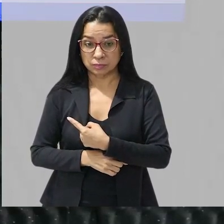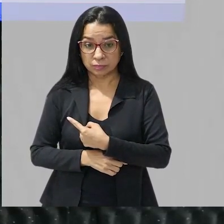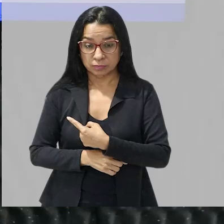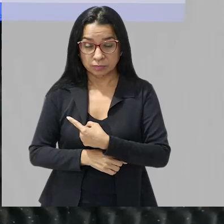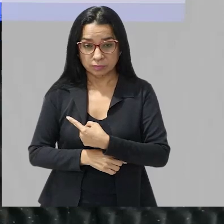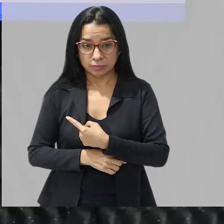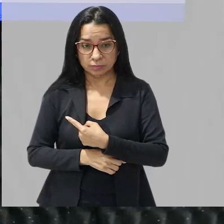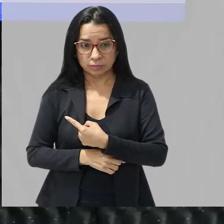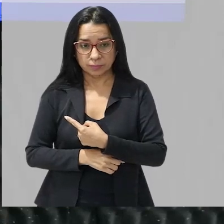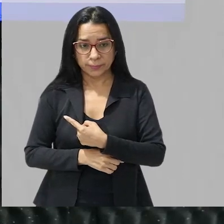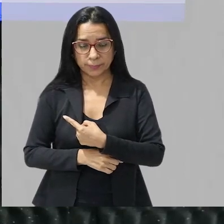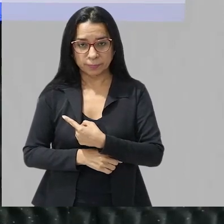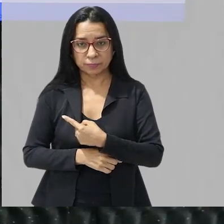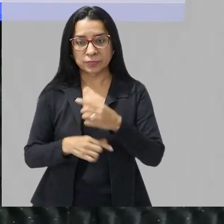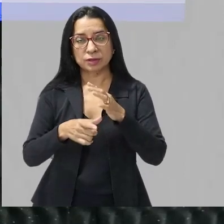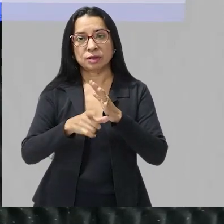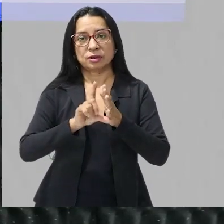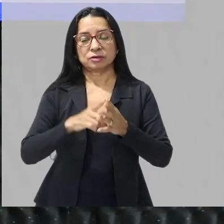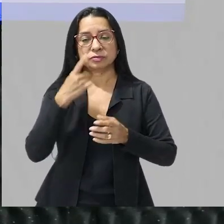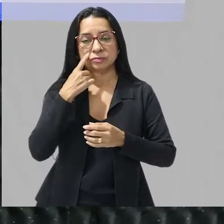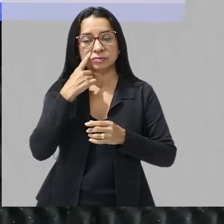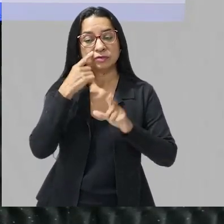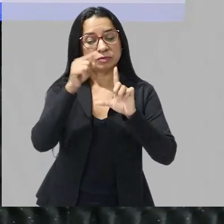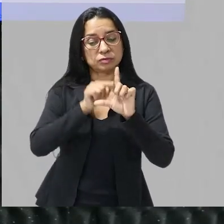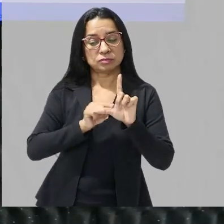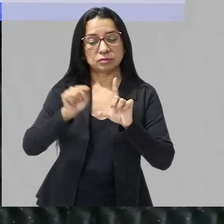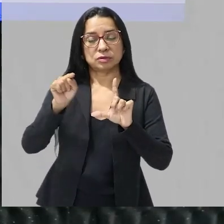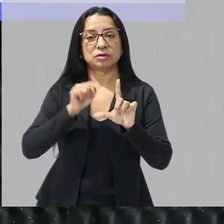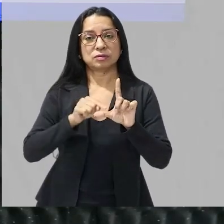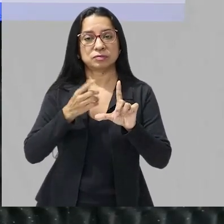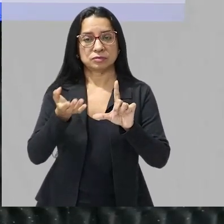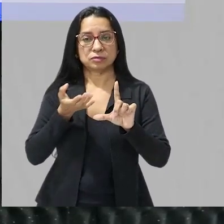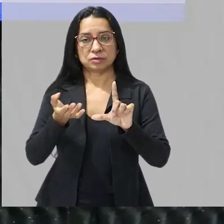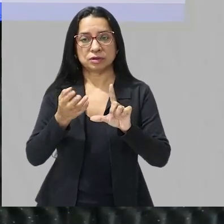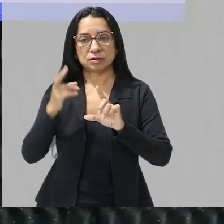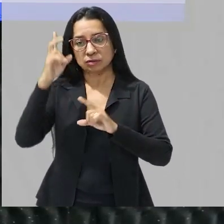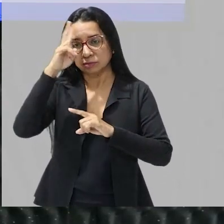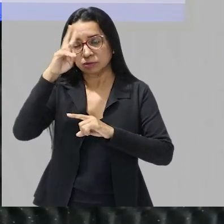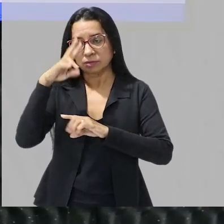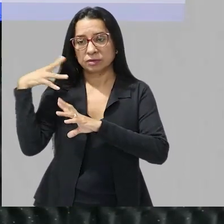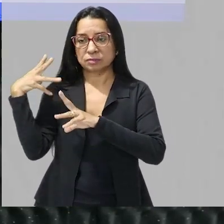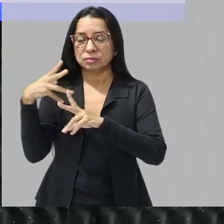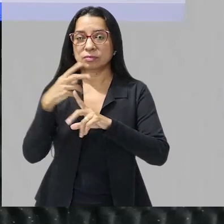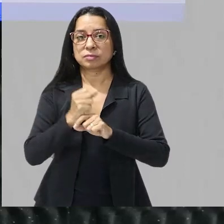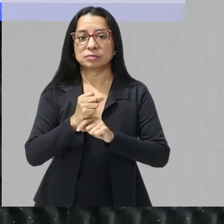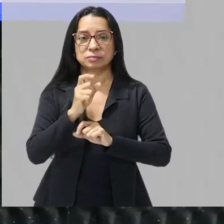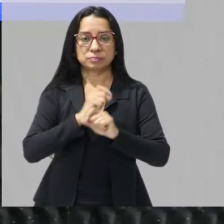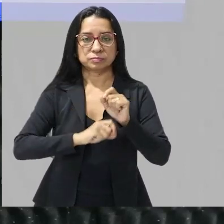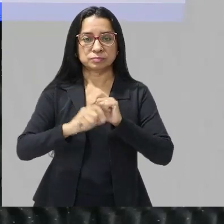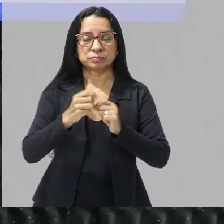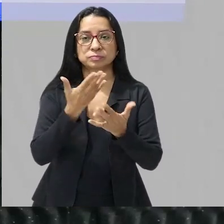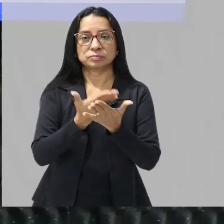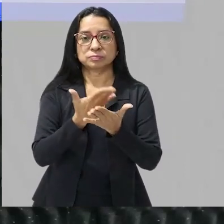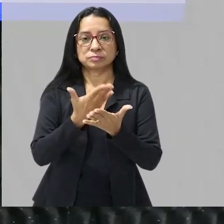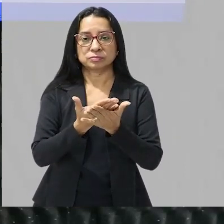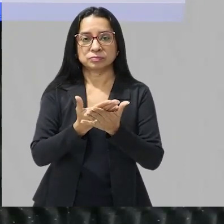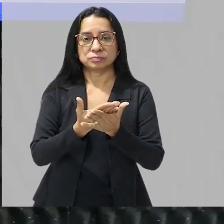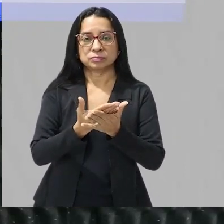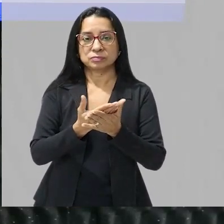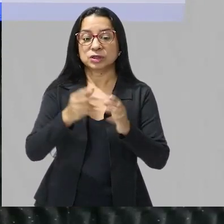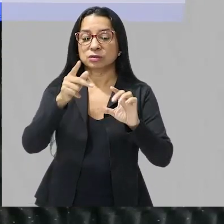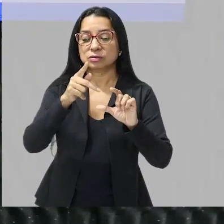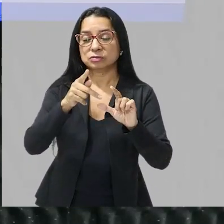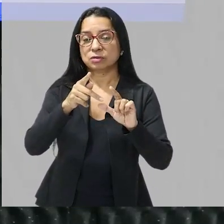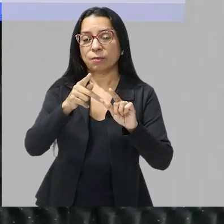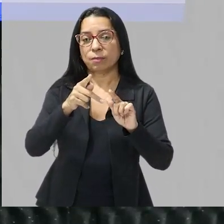apresentados no gráfico antes que eu analise esse gráfico aqui eu quero relembrar vocês né que na aula de proteína